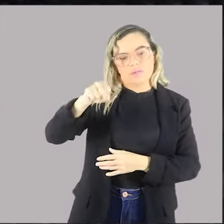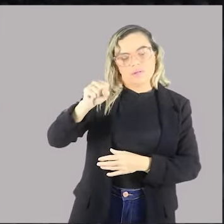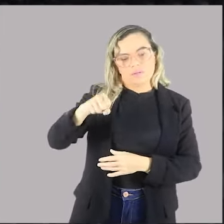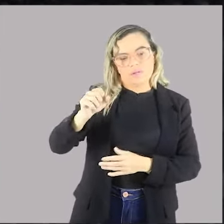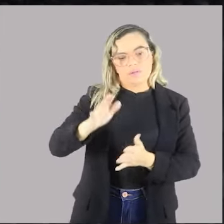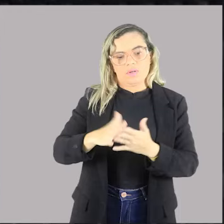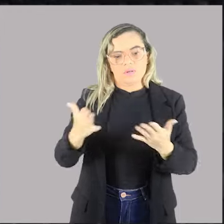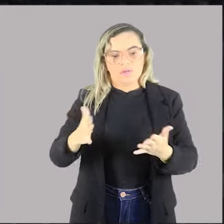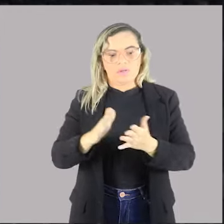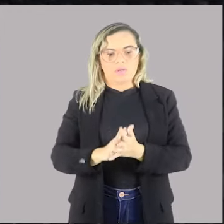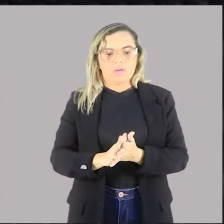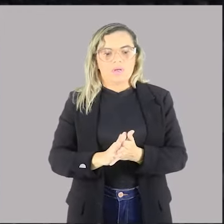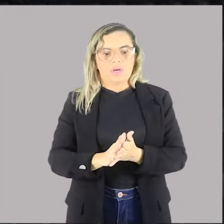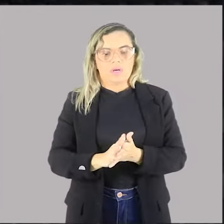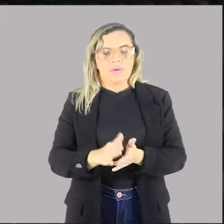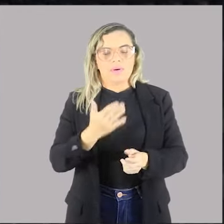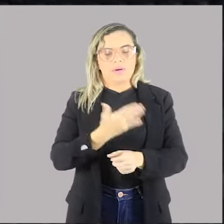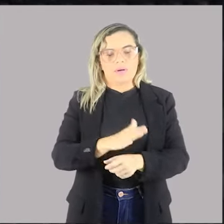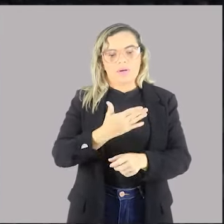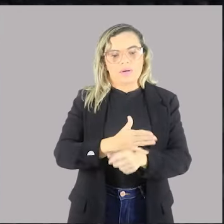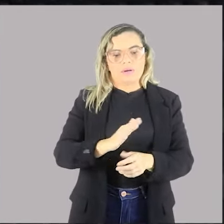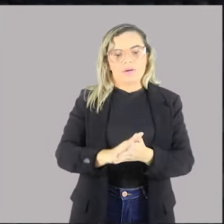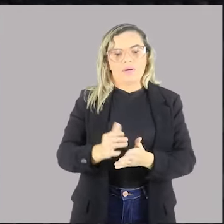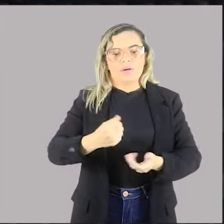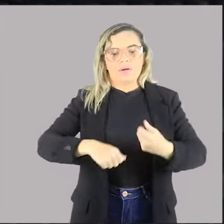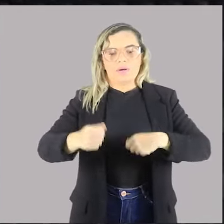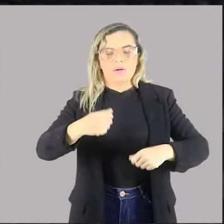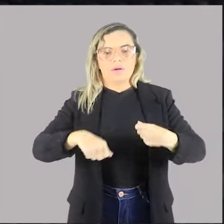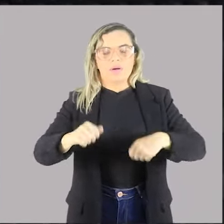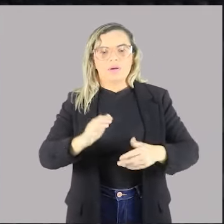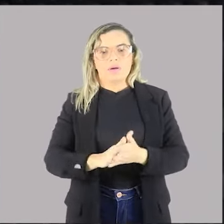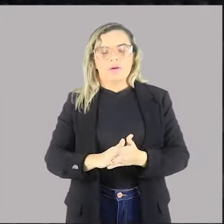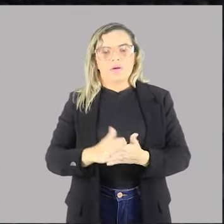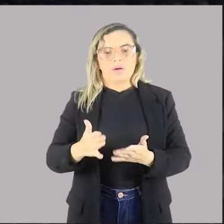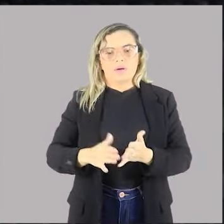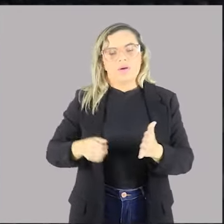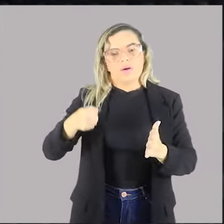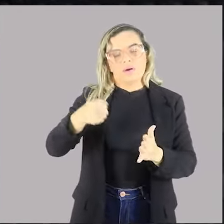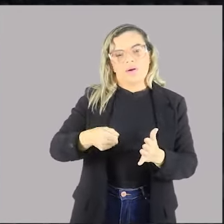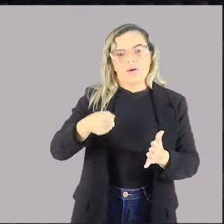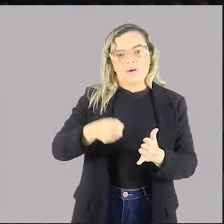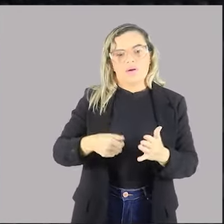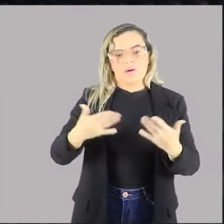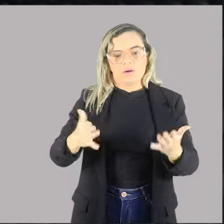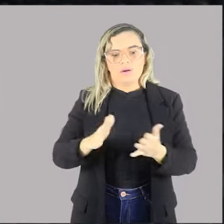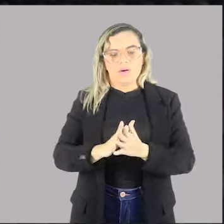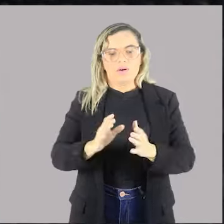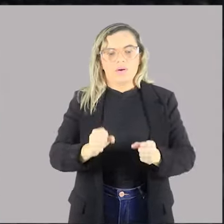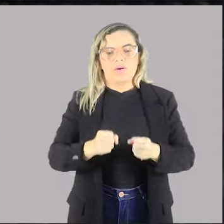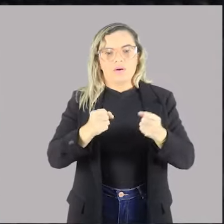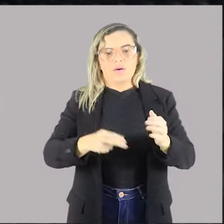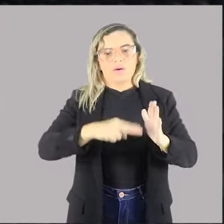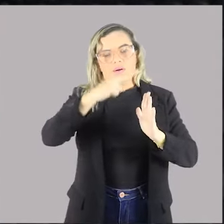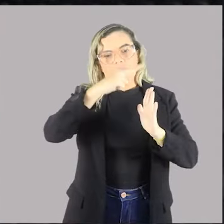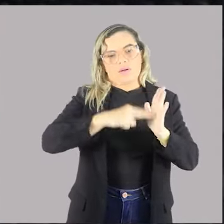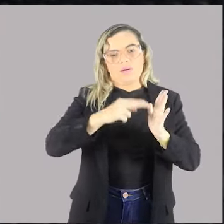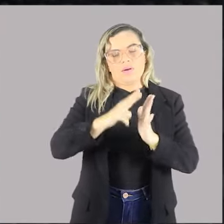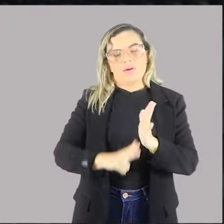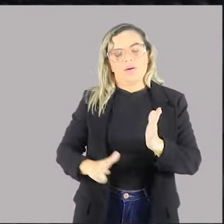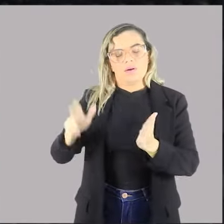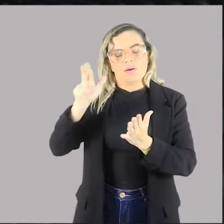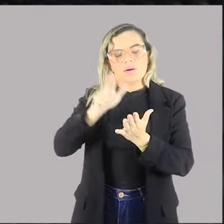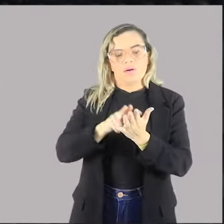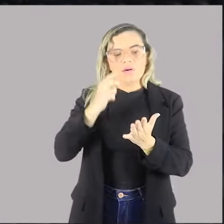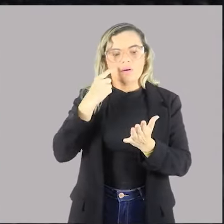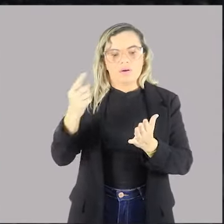emitir atos administrativos. É exatamente o nós estamos conversando. O poder normativo, o poder regulamentar,